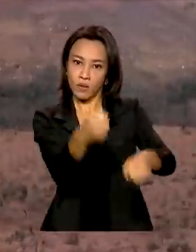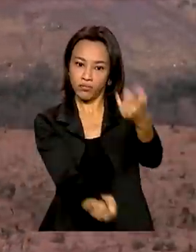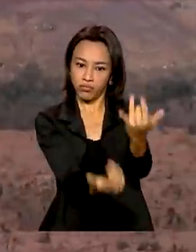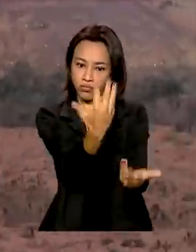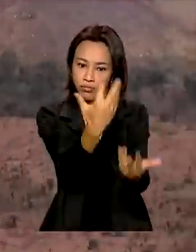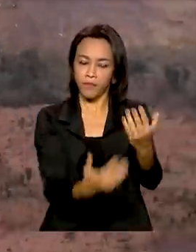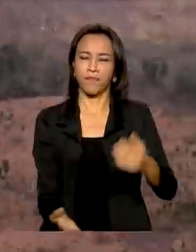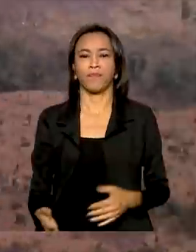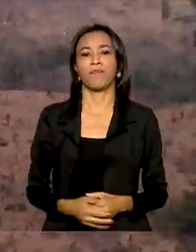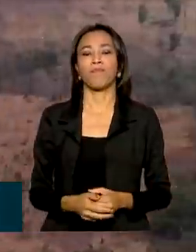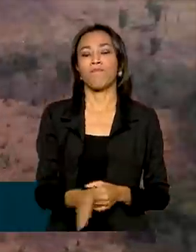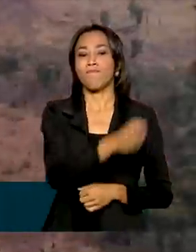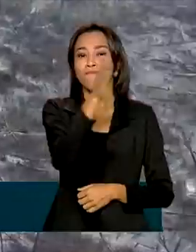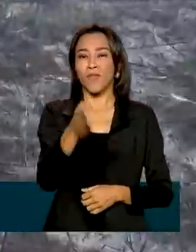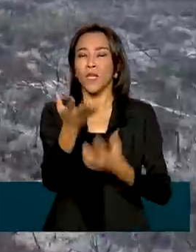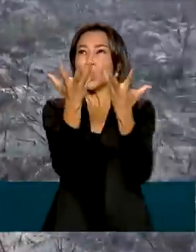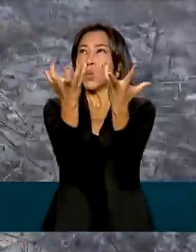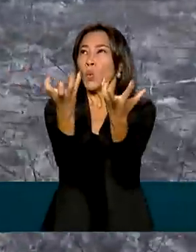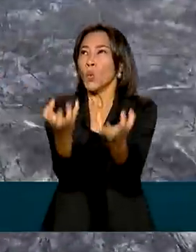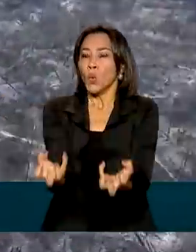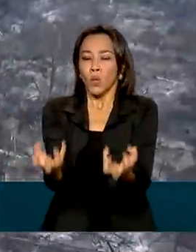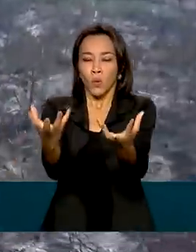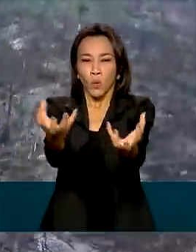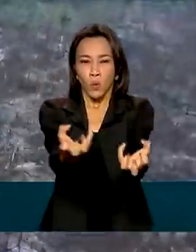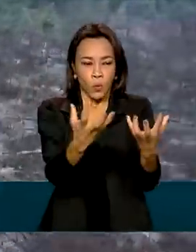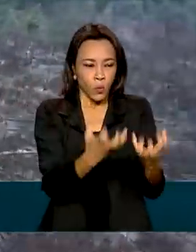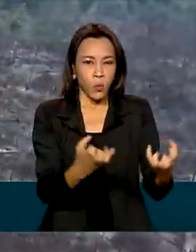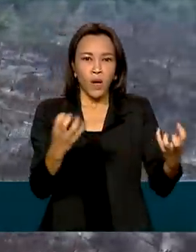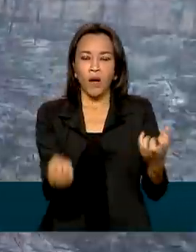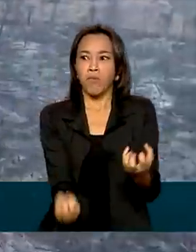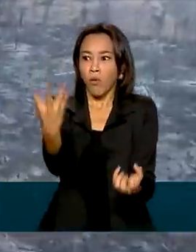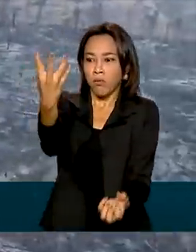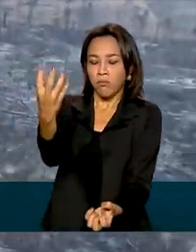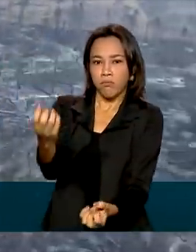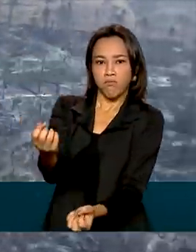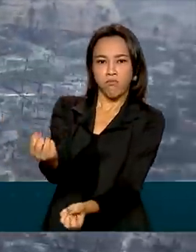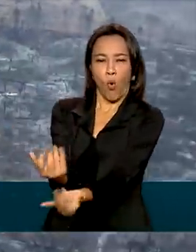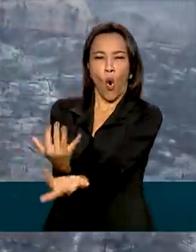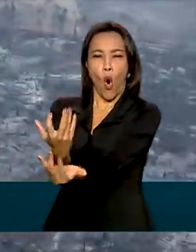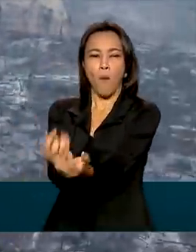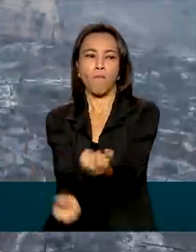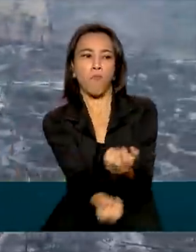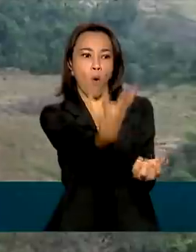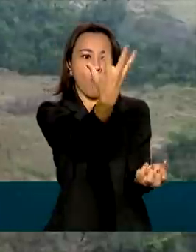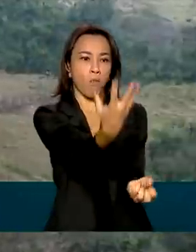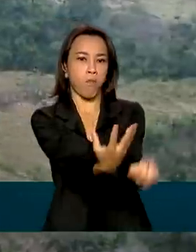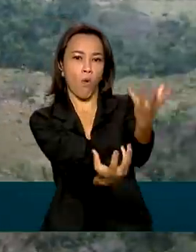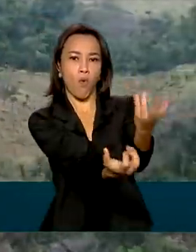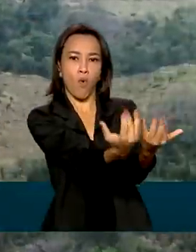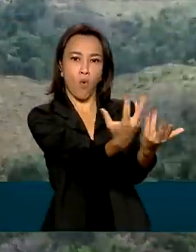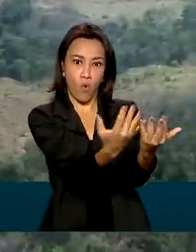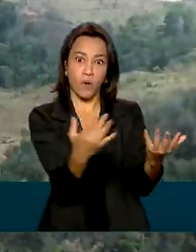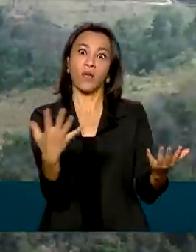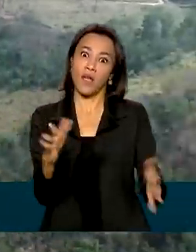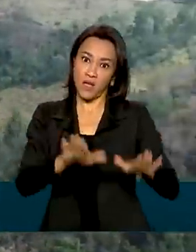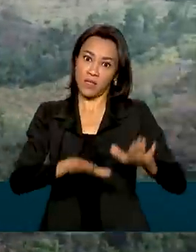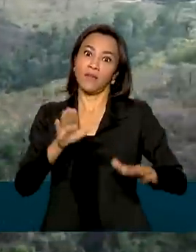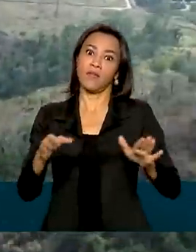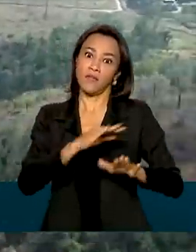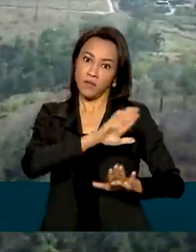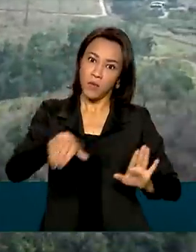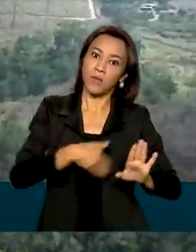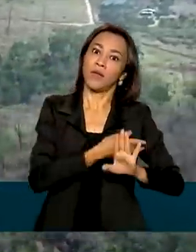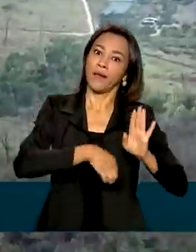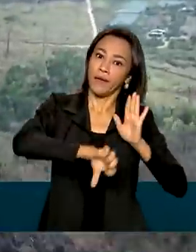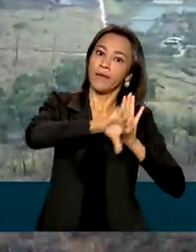desta época do ano na região amazônica propicia o surgimento de queimadas, muitas delas criminosas. A prática comum no estado